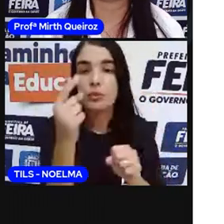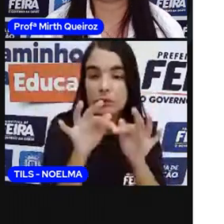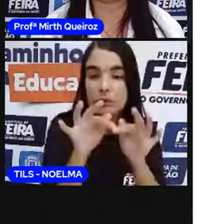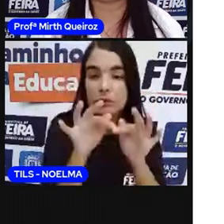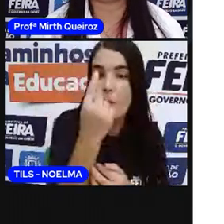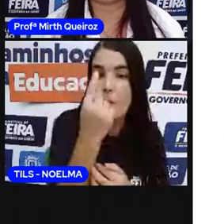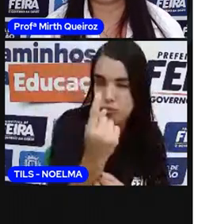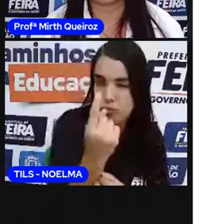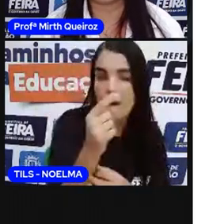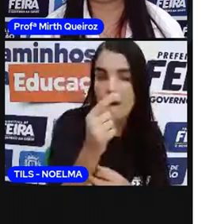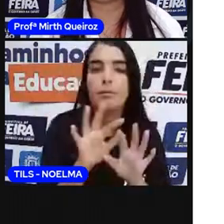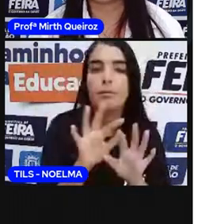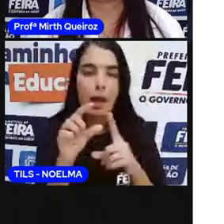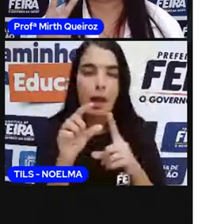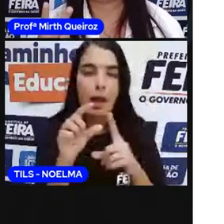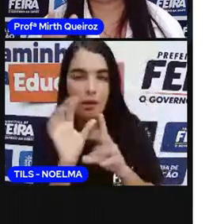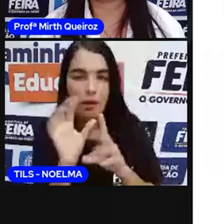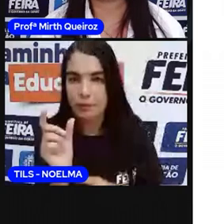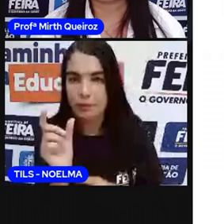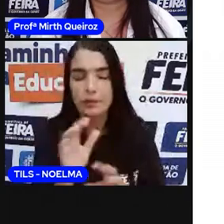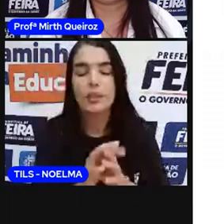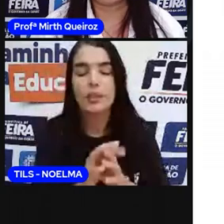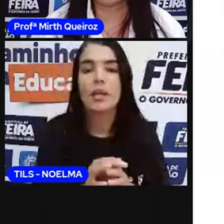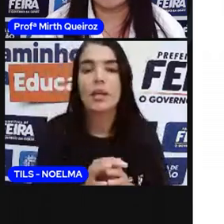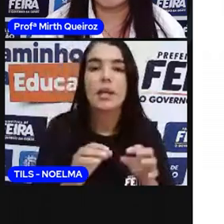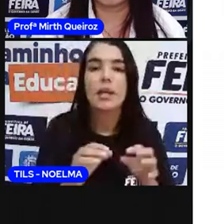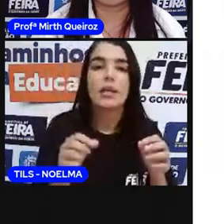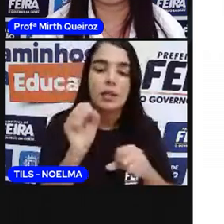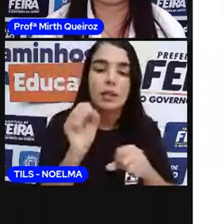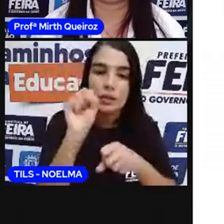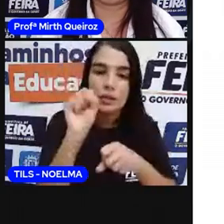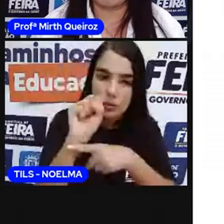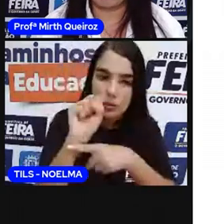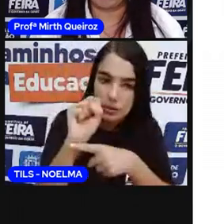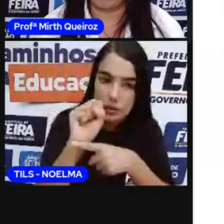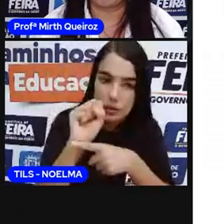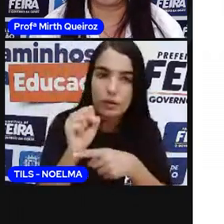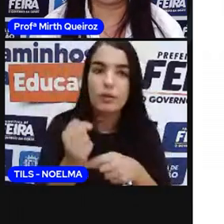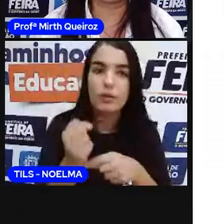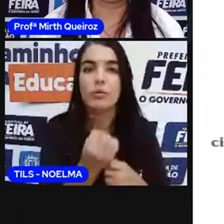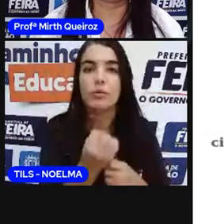palavra. Substantivo composto, duas ou mais palavras.